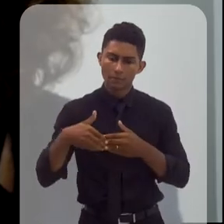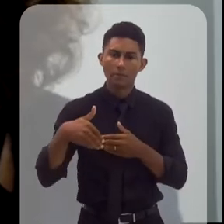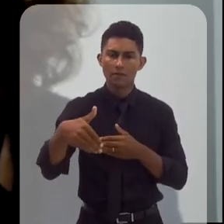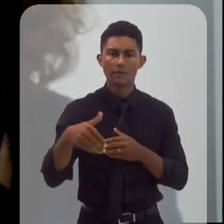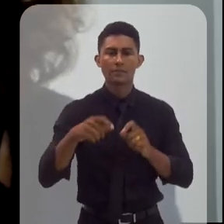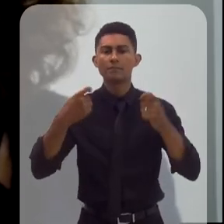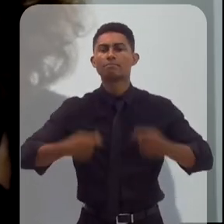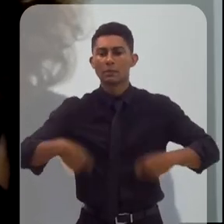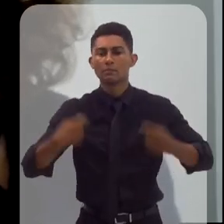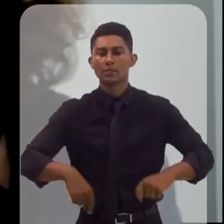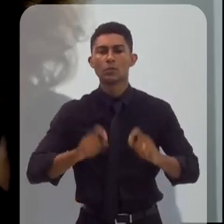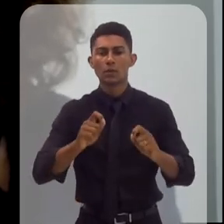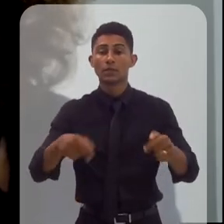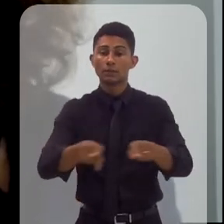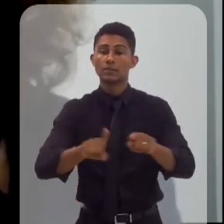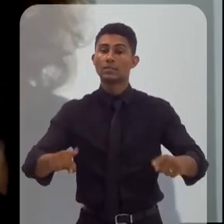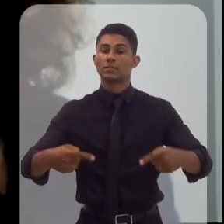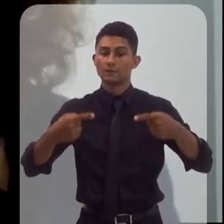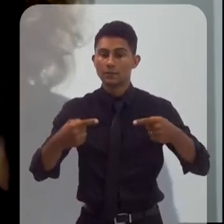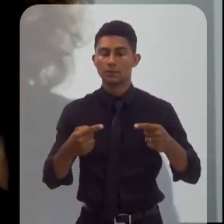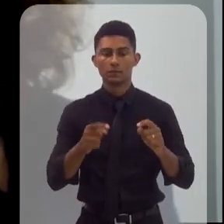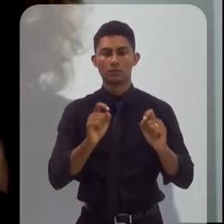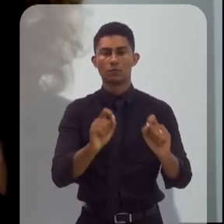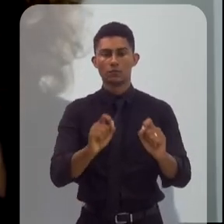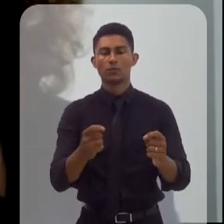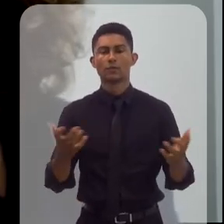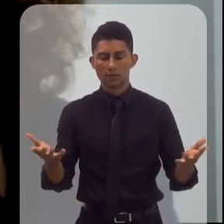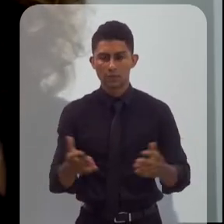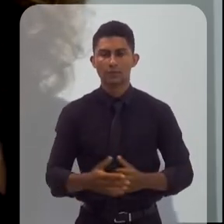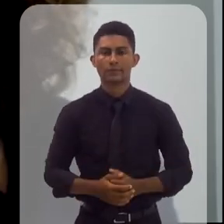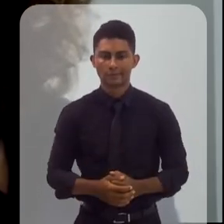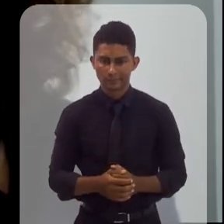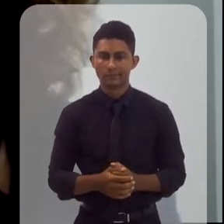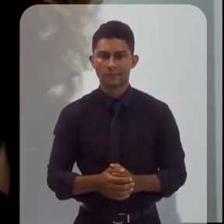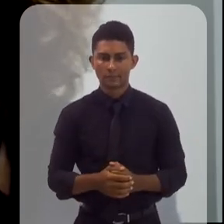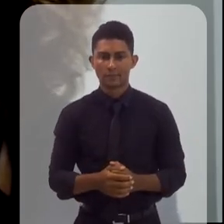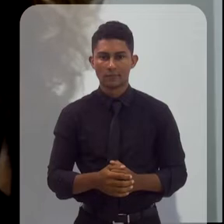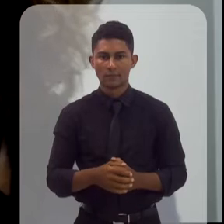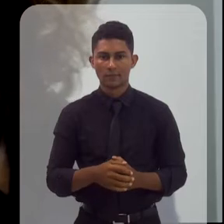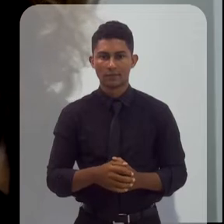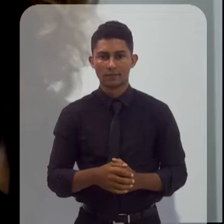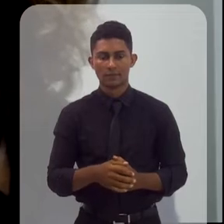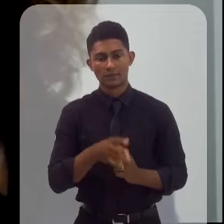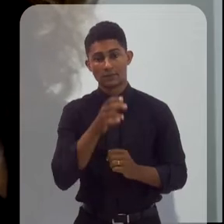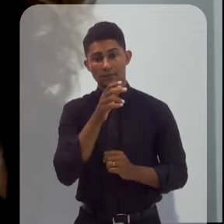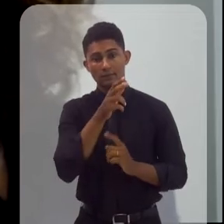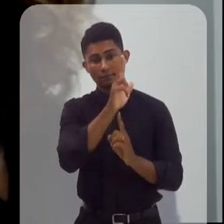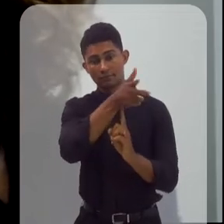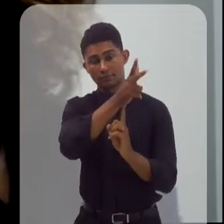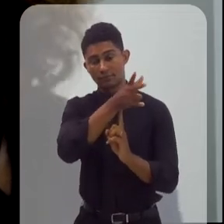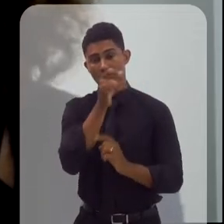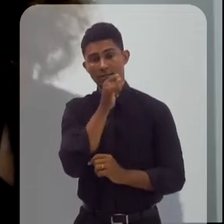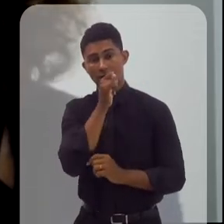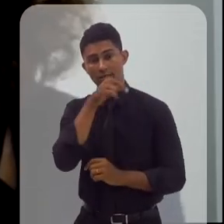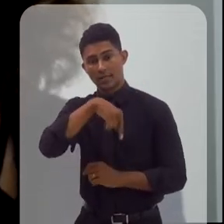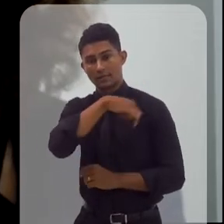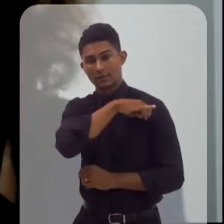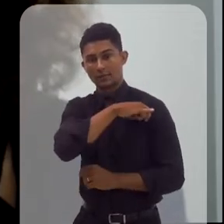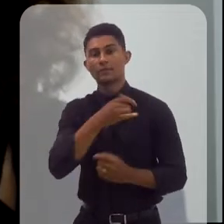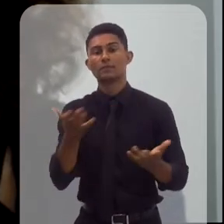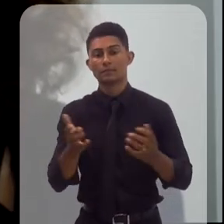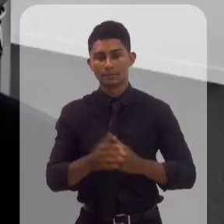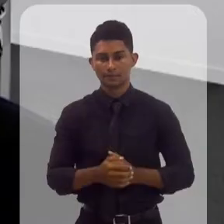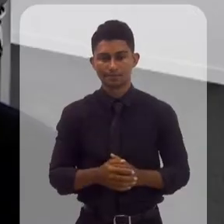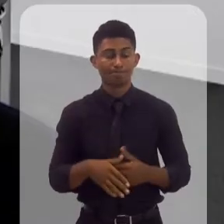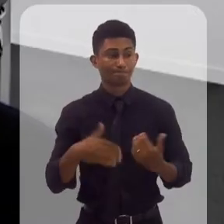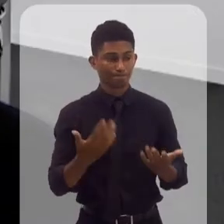os passos. O a gente tem de desafios também quando fala da produção de energia eólica offshore aqui para o estado do Rio de